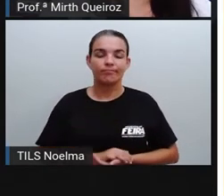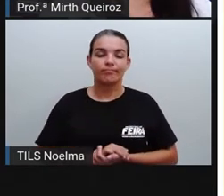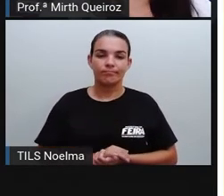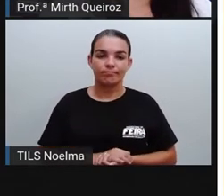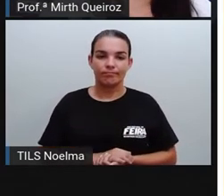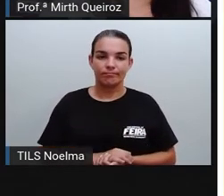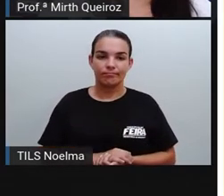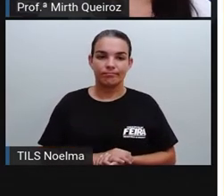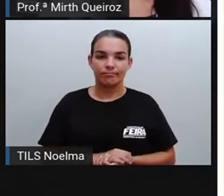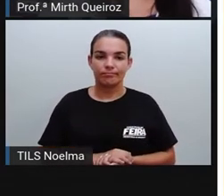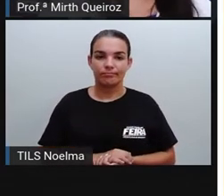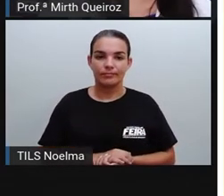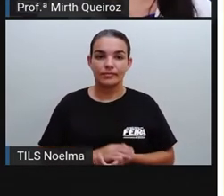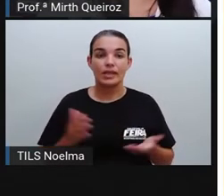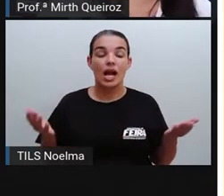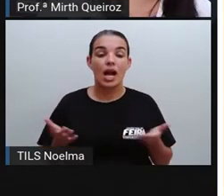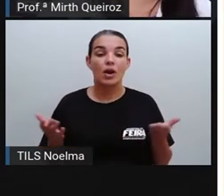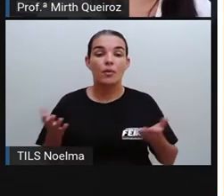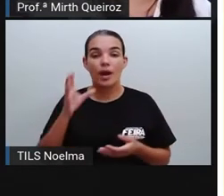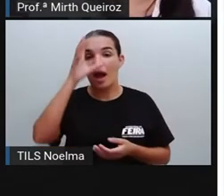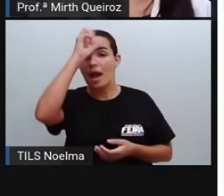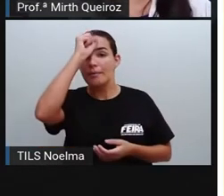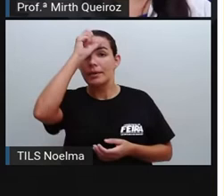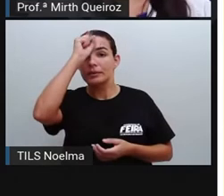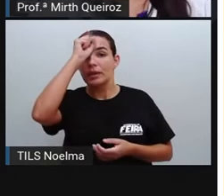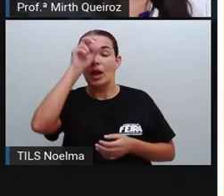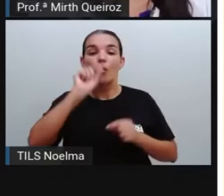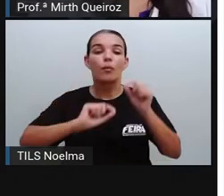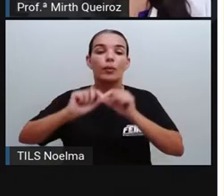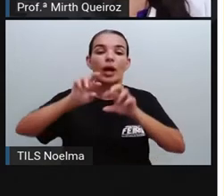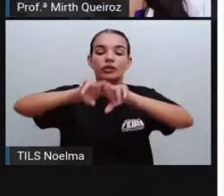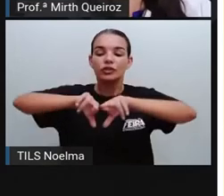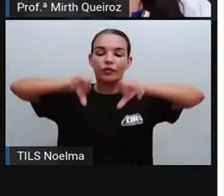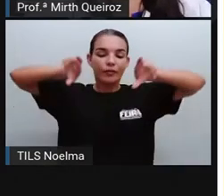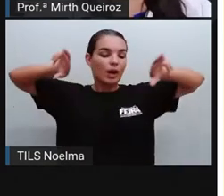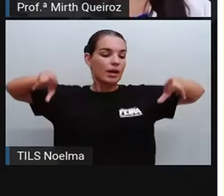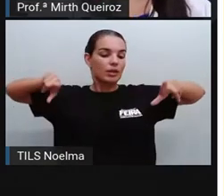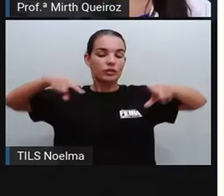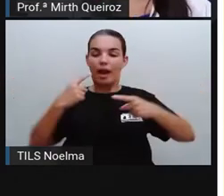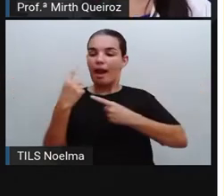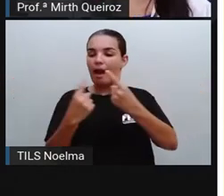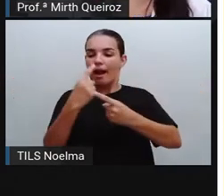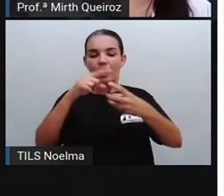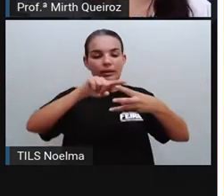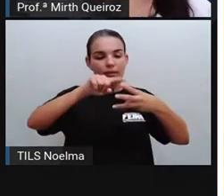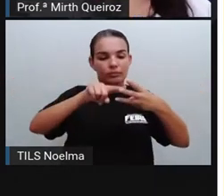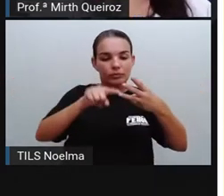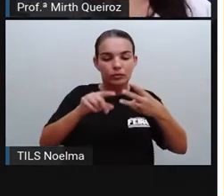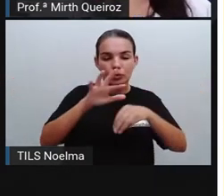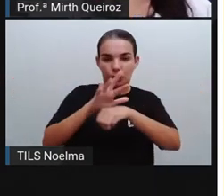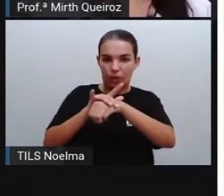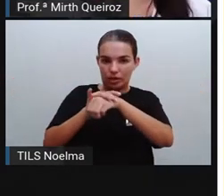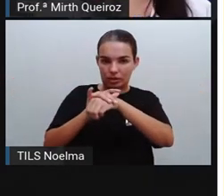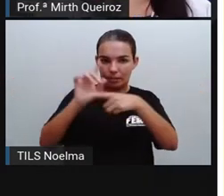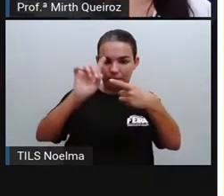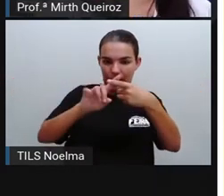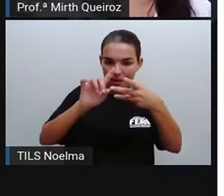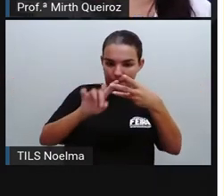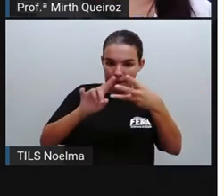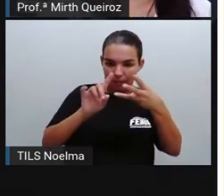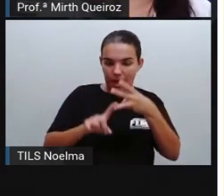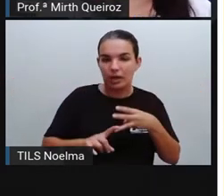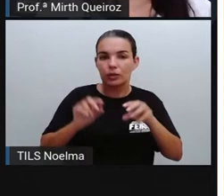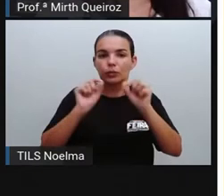bastante intensas. Então, vamos aprender a diferenciar esses três tipos de doenças que são